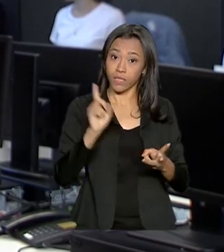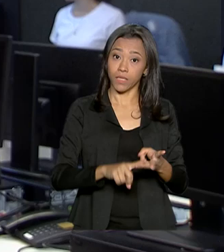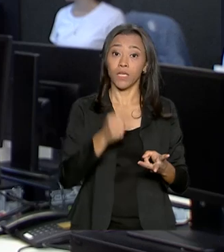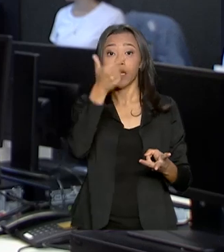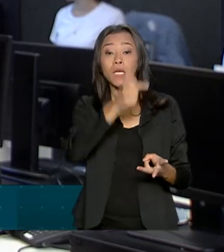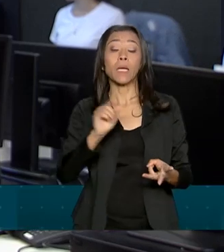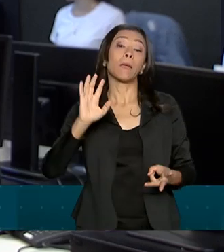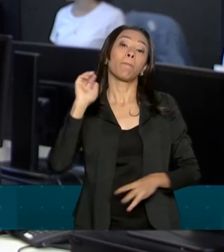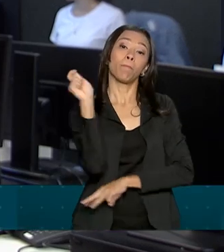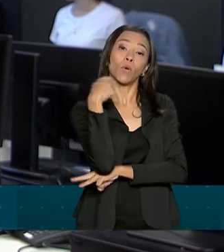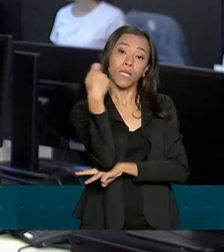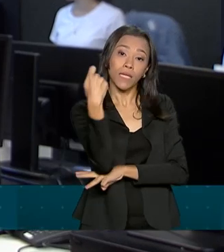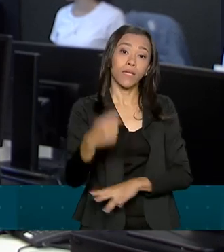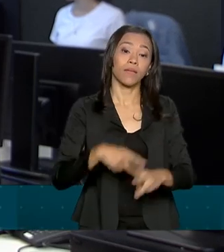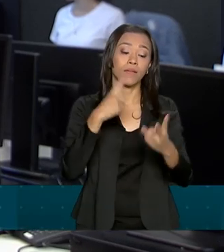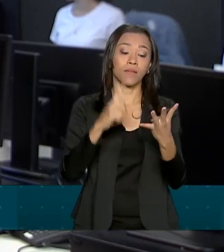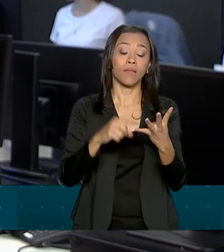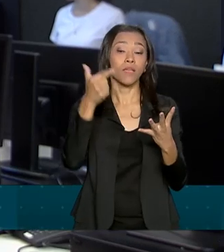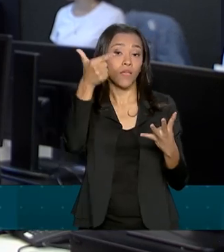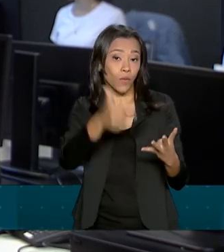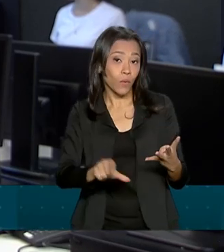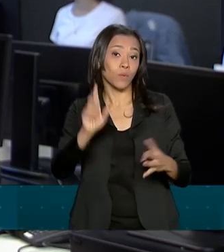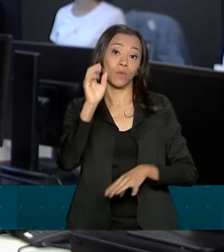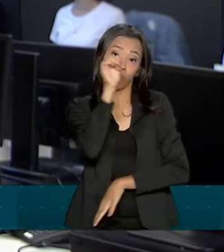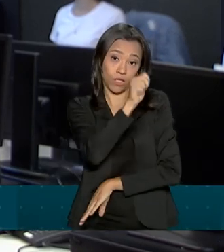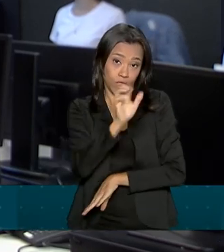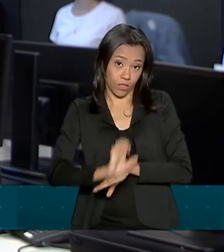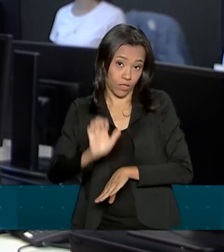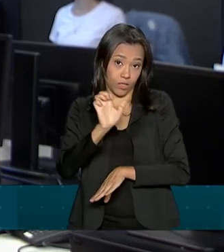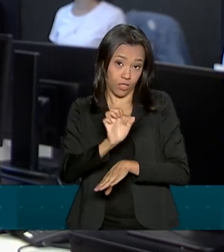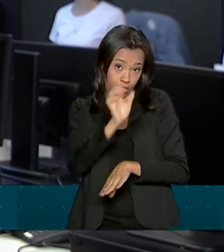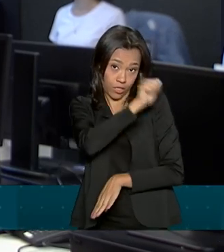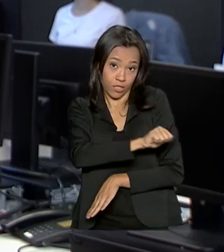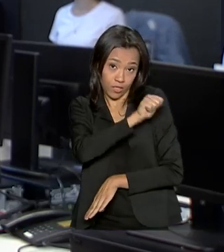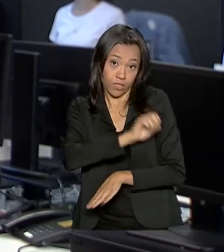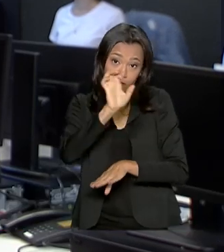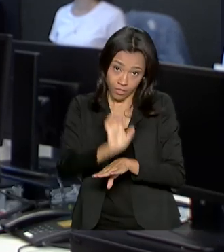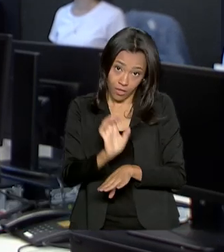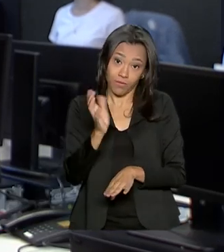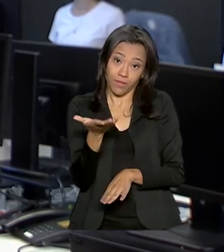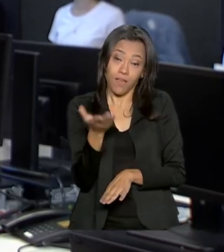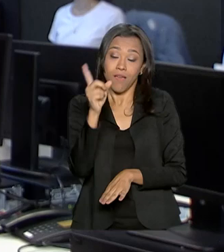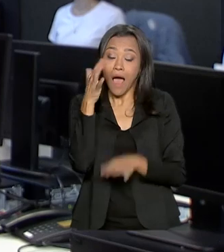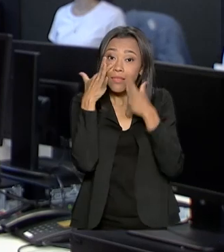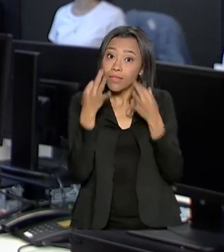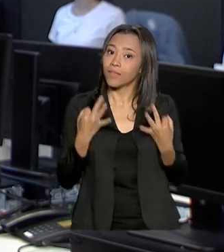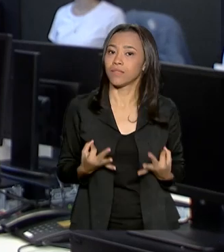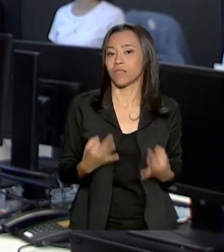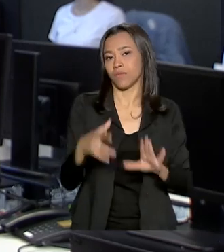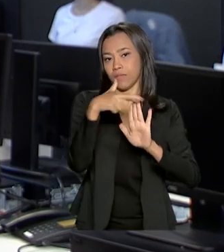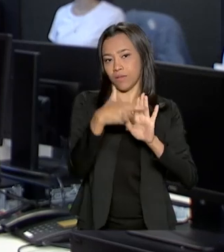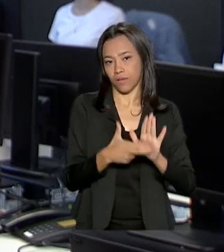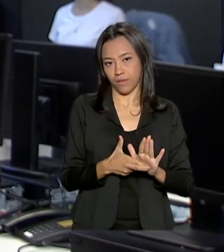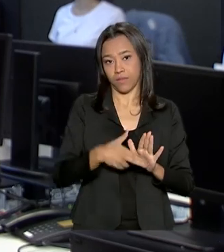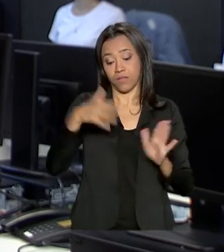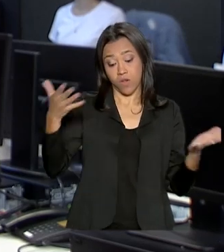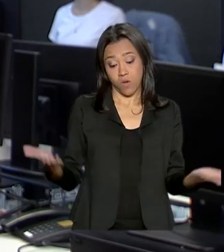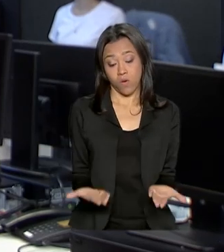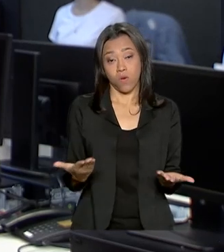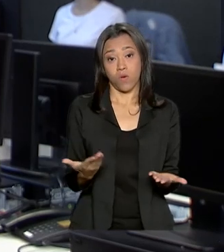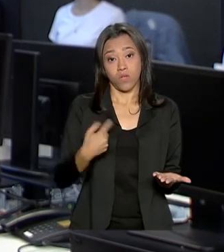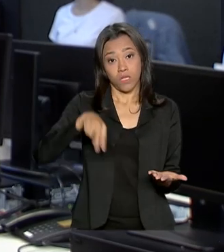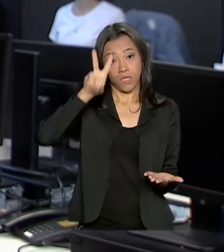Filho, em Porto Alegre, Galeão e Santos Dumont, no Rio de Janeiro, deve ficar mais atento. A partir desta segunda-feira, nesses